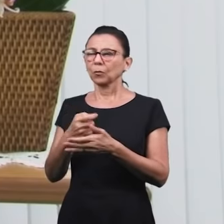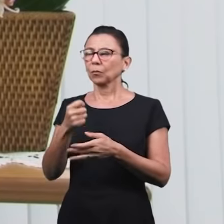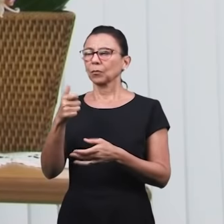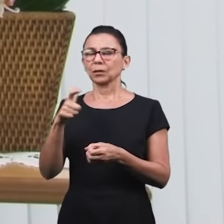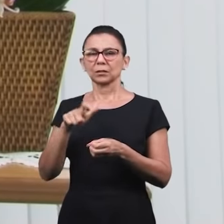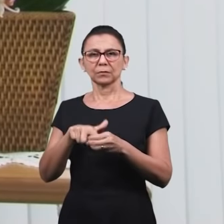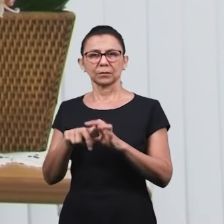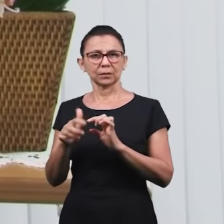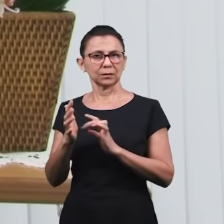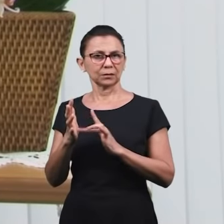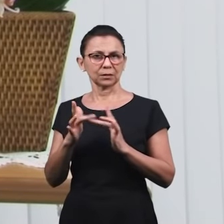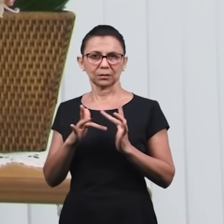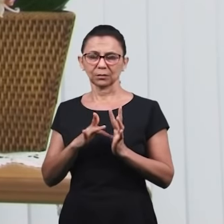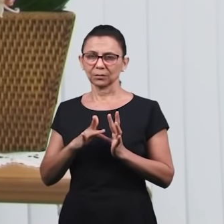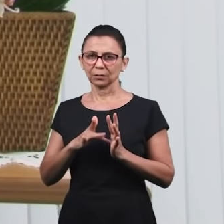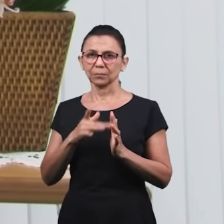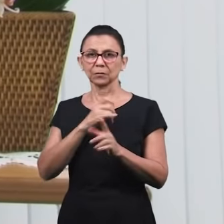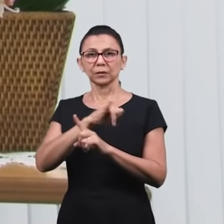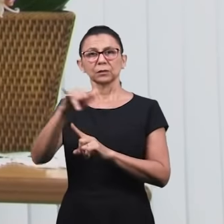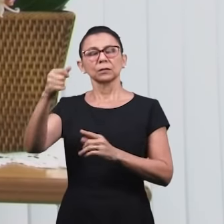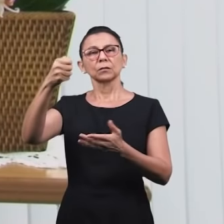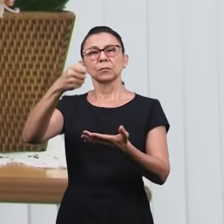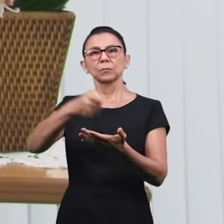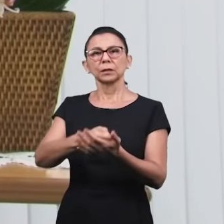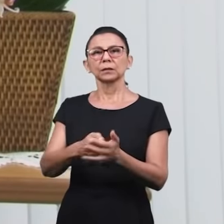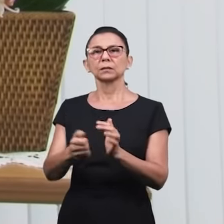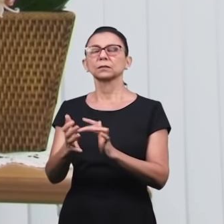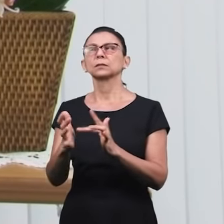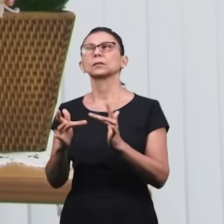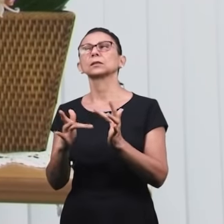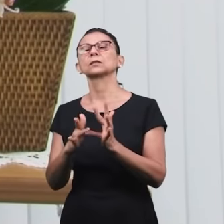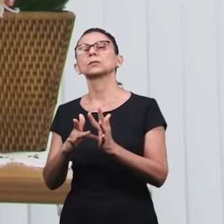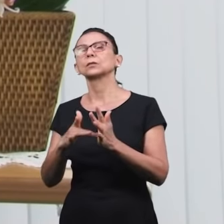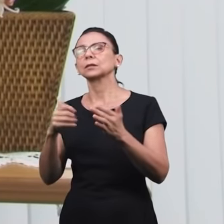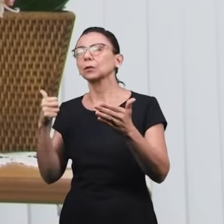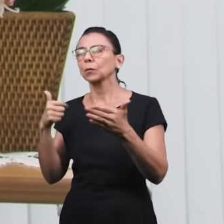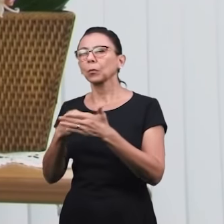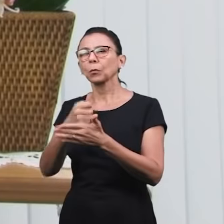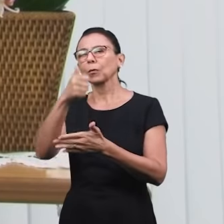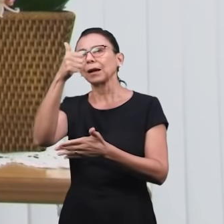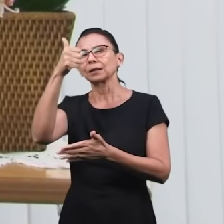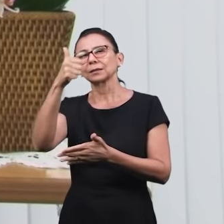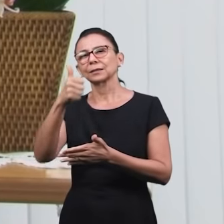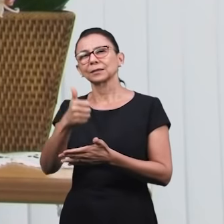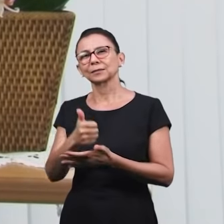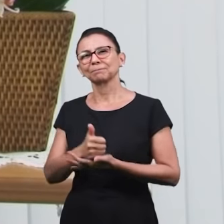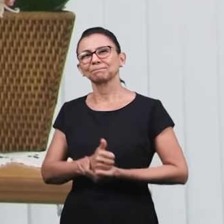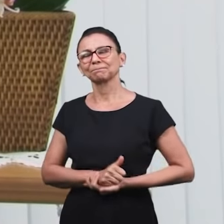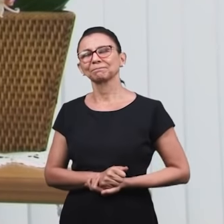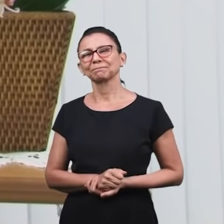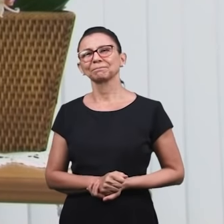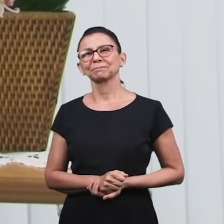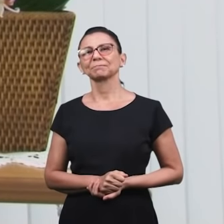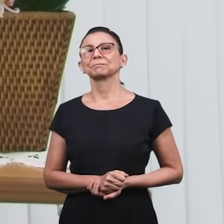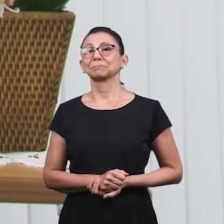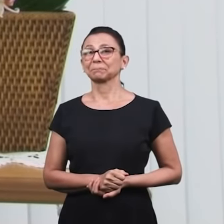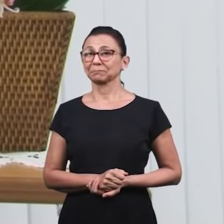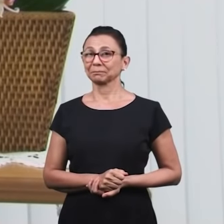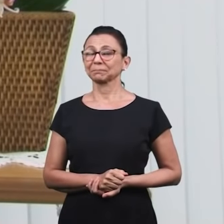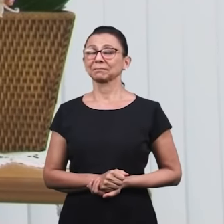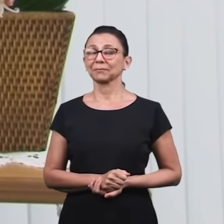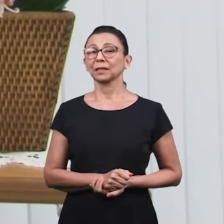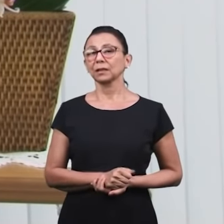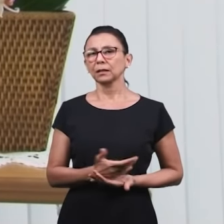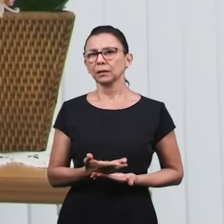pés, porque a profecia está se cumprindo, a palavra está se cumprindo, Jesus está às portas.